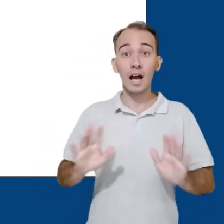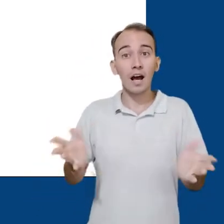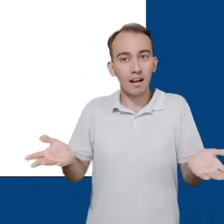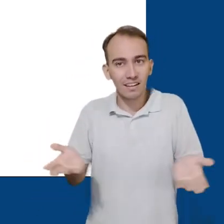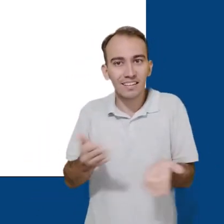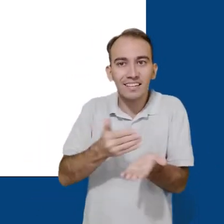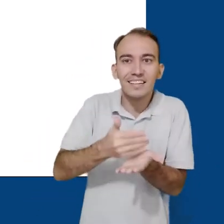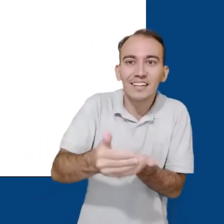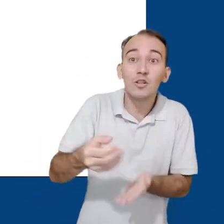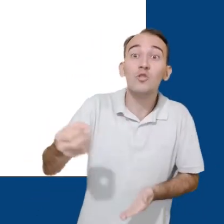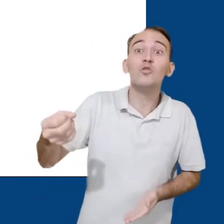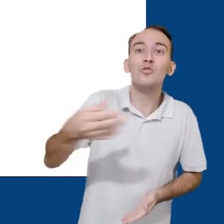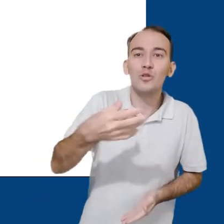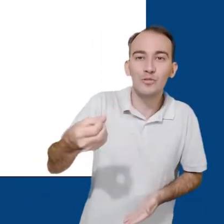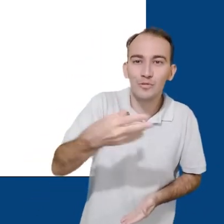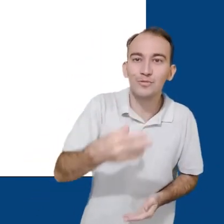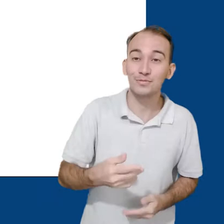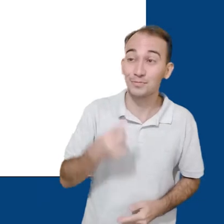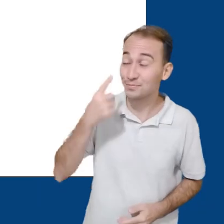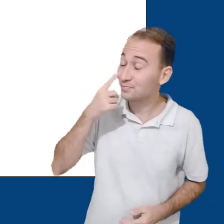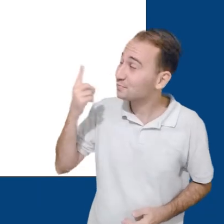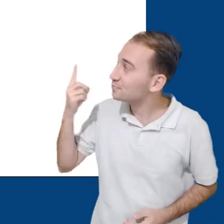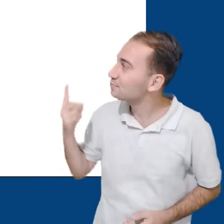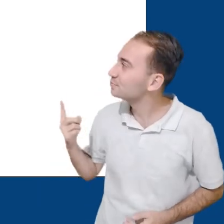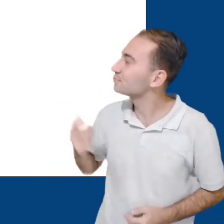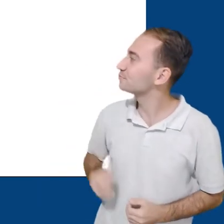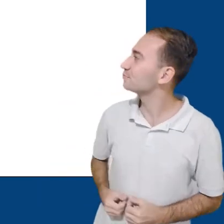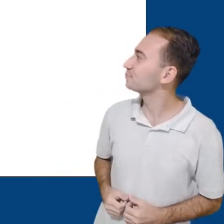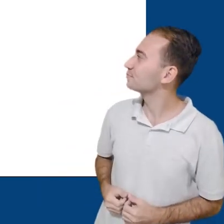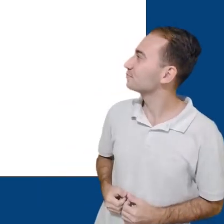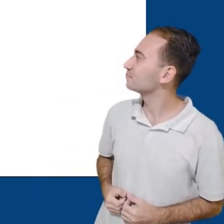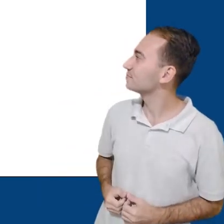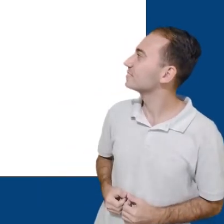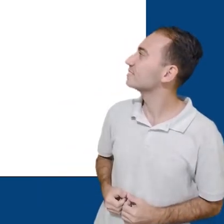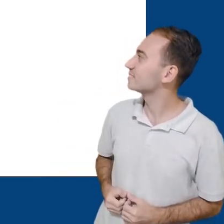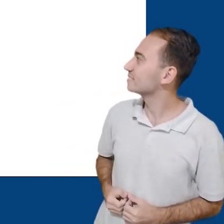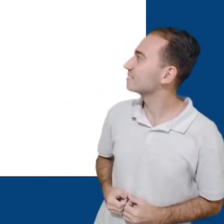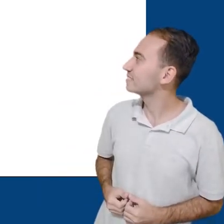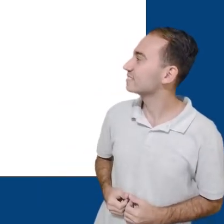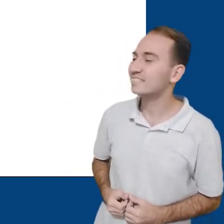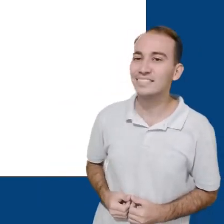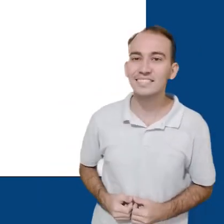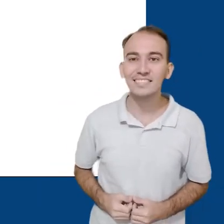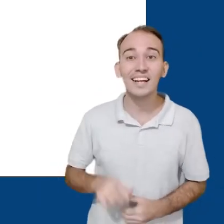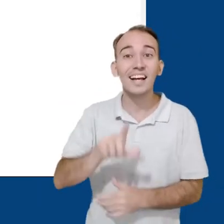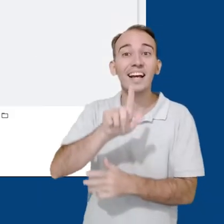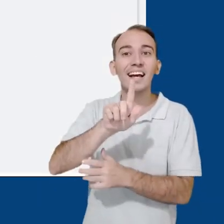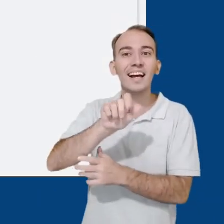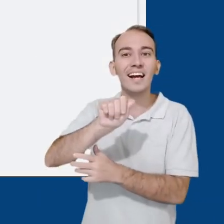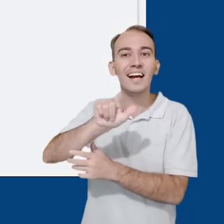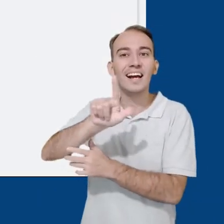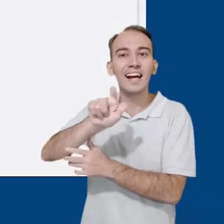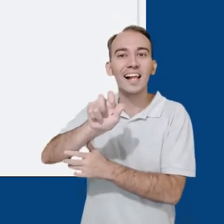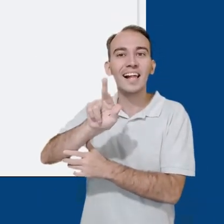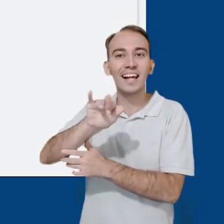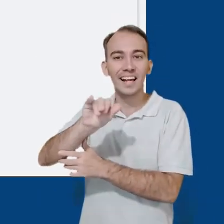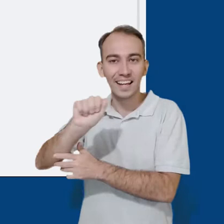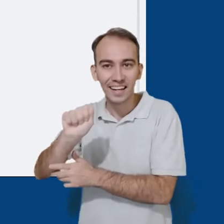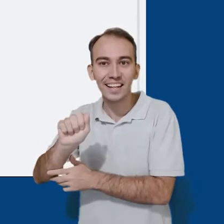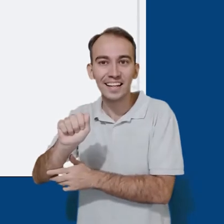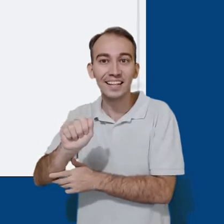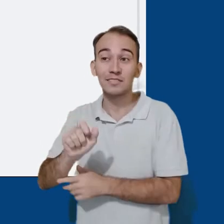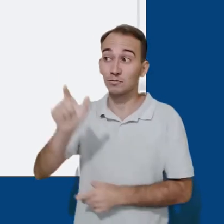apresentando as funcionalidades da plataforma para a criação de sites. Clicando no botão galeria de modelos no canto superior direito,